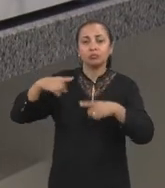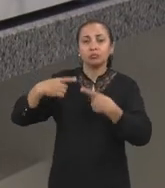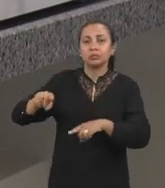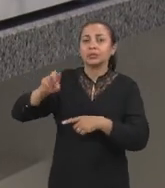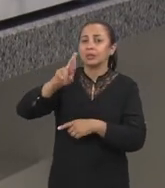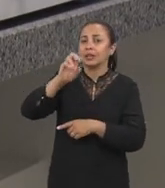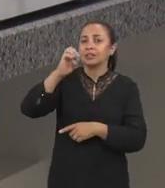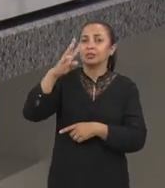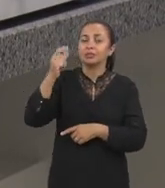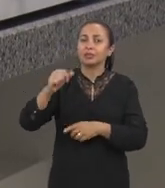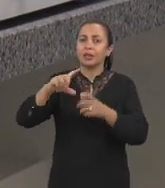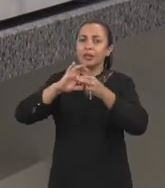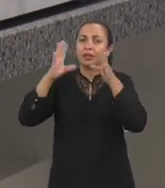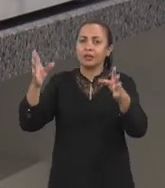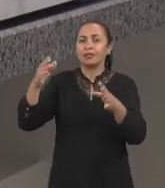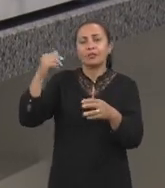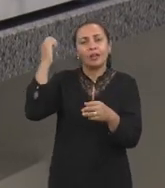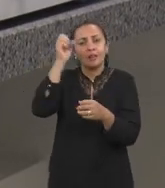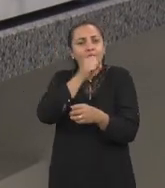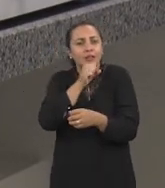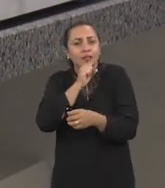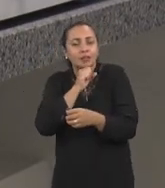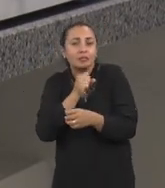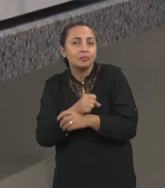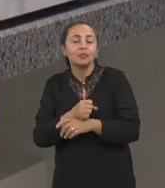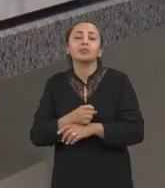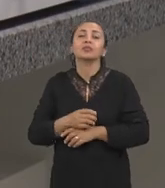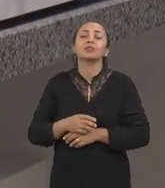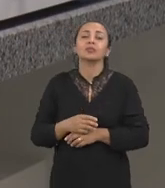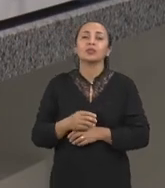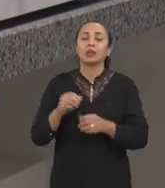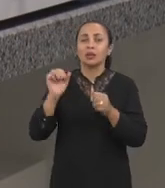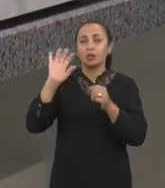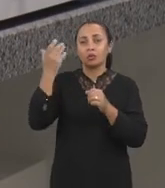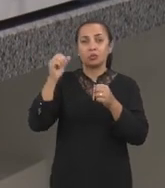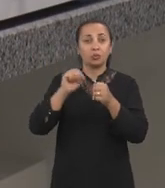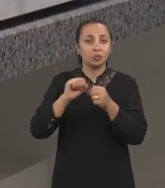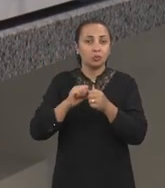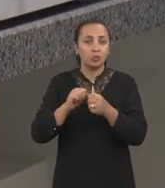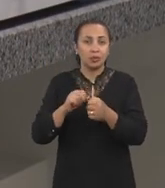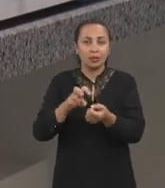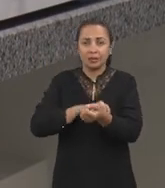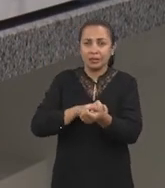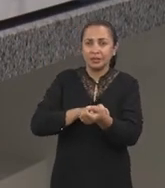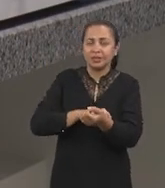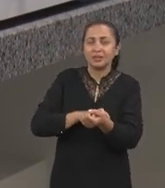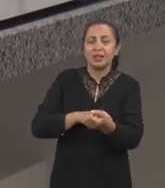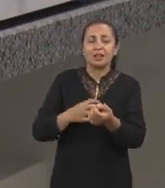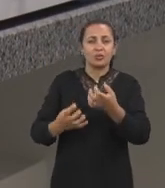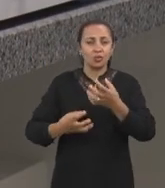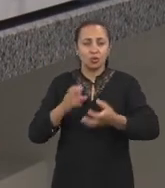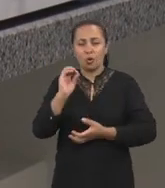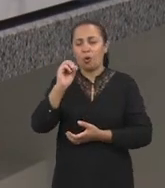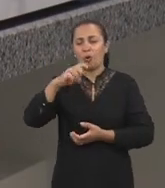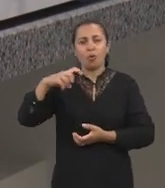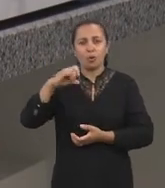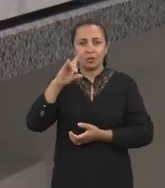radicais livres do organismo, que são formados por conta de estresse oxidativo, por exemplo,